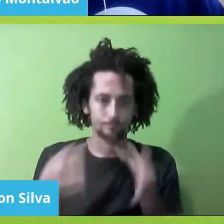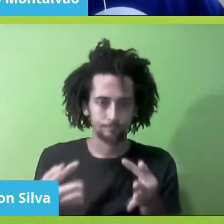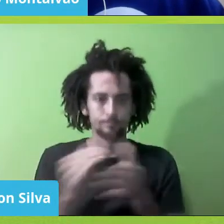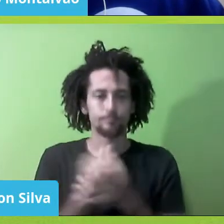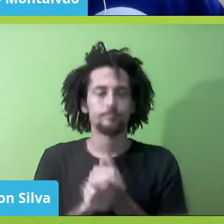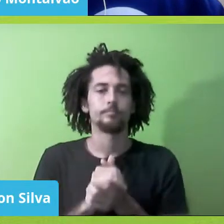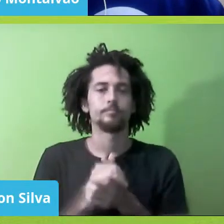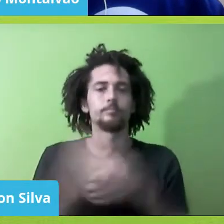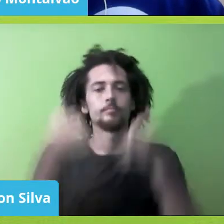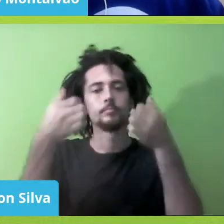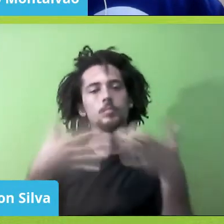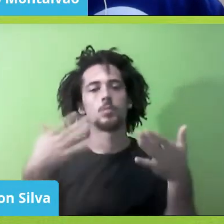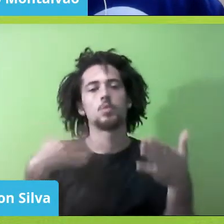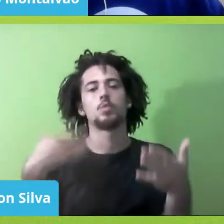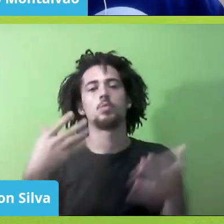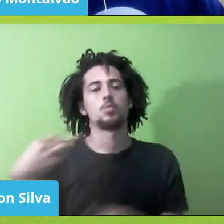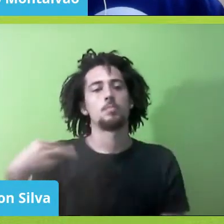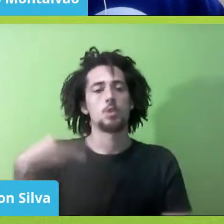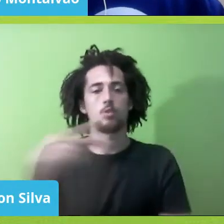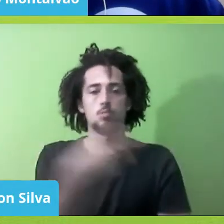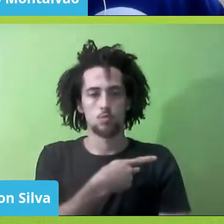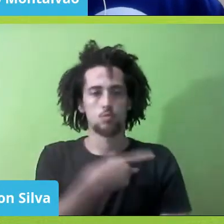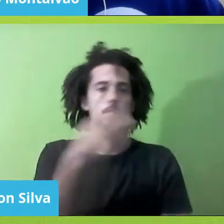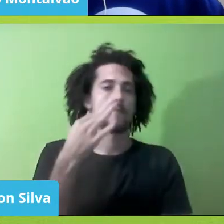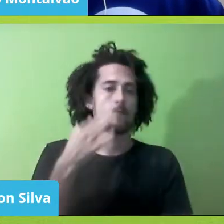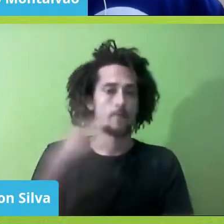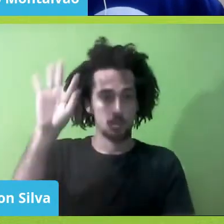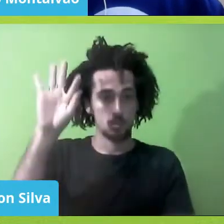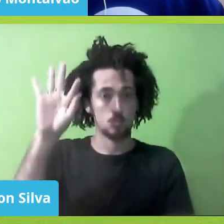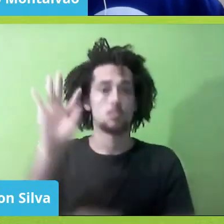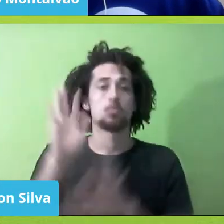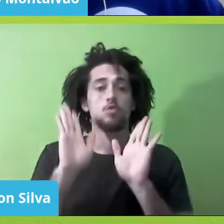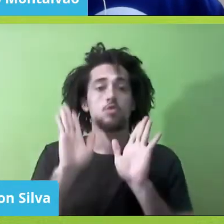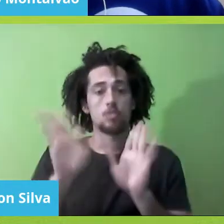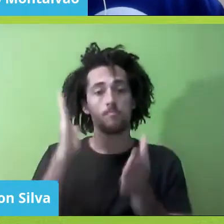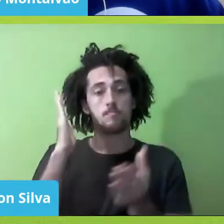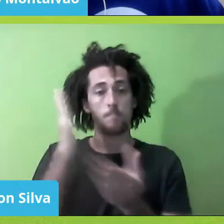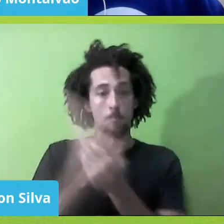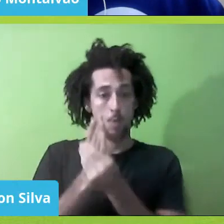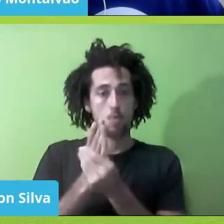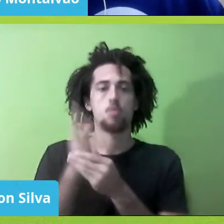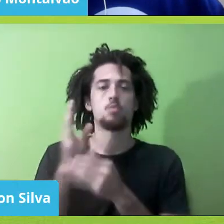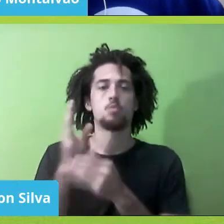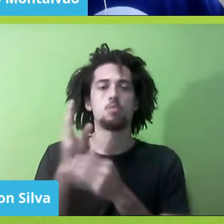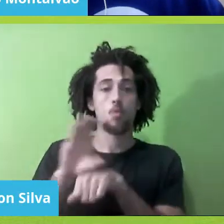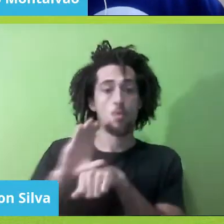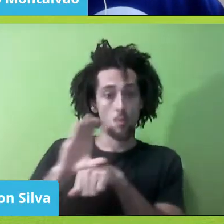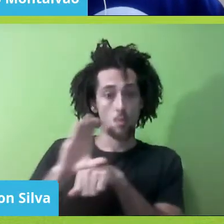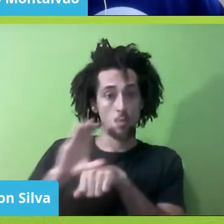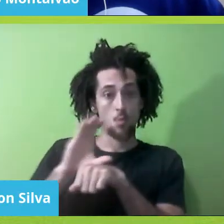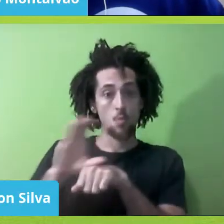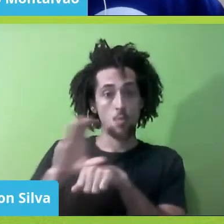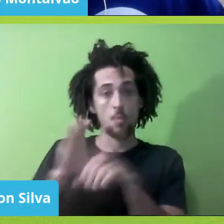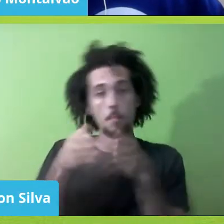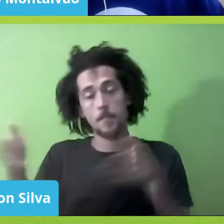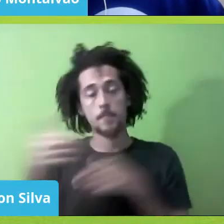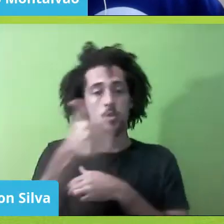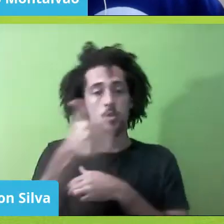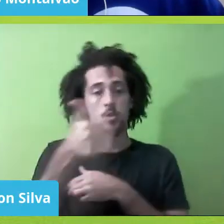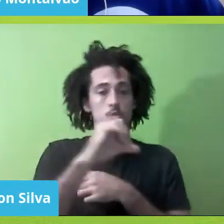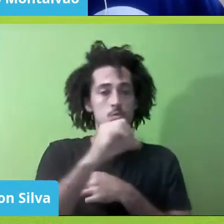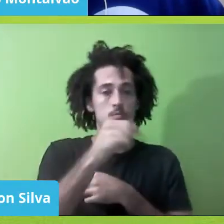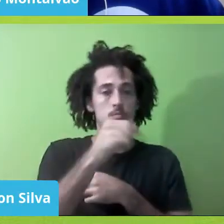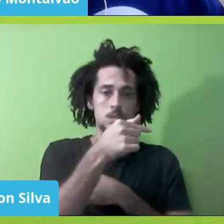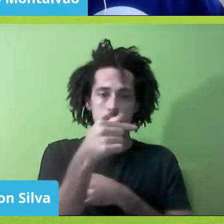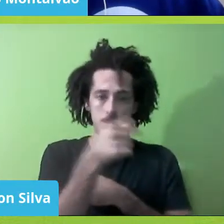Federal, de, eu entrei em pleno processo constituinte, em 1987, já com a ideia de